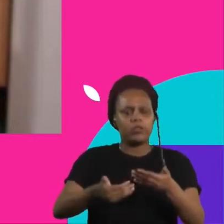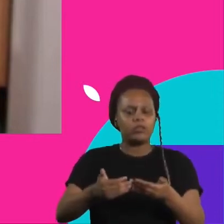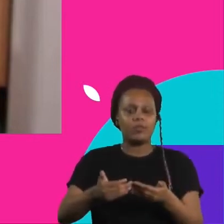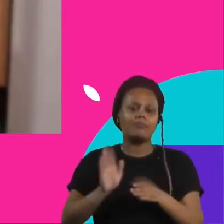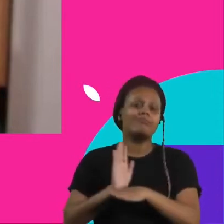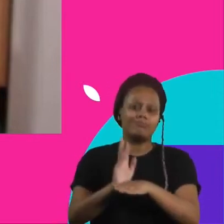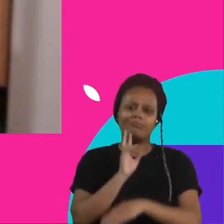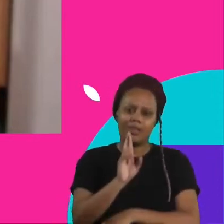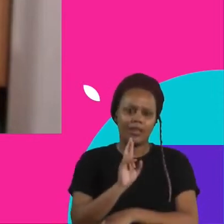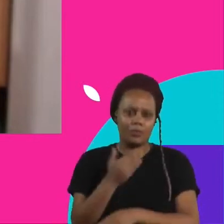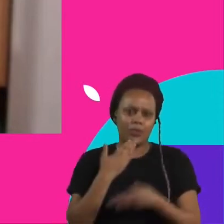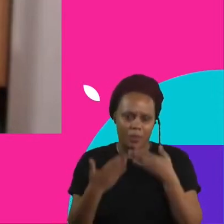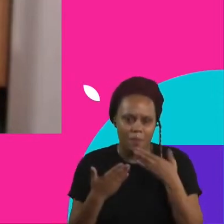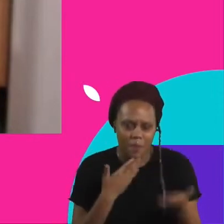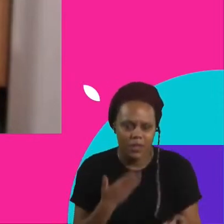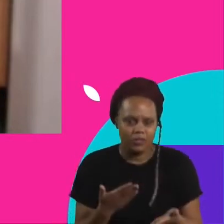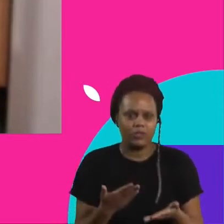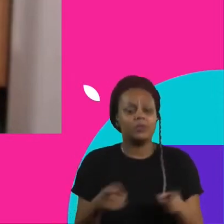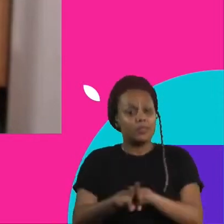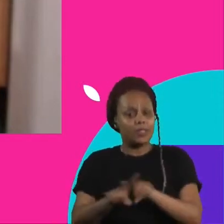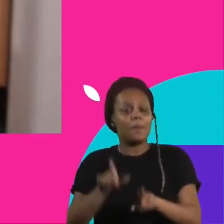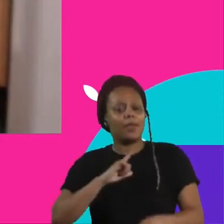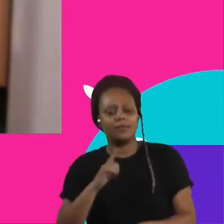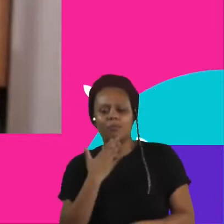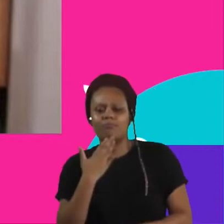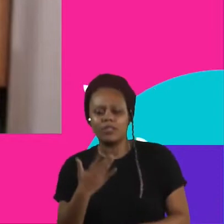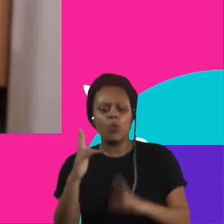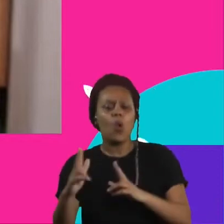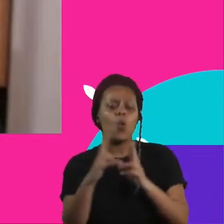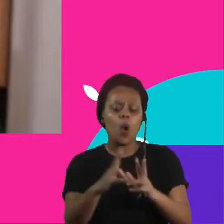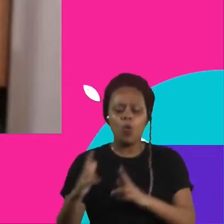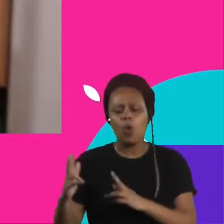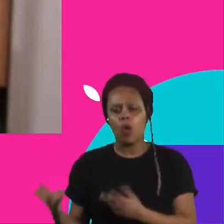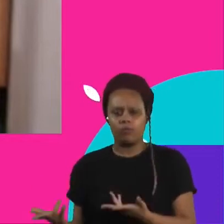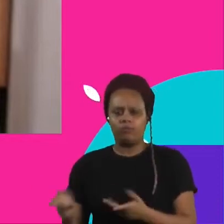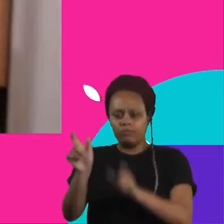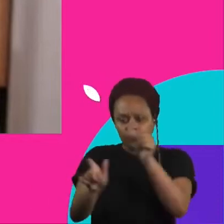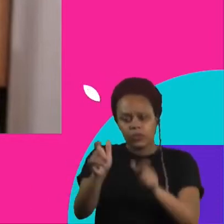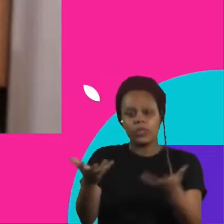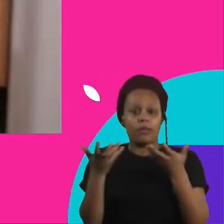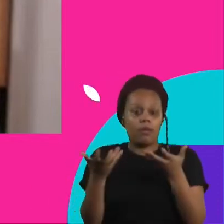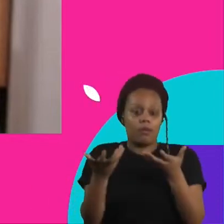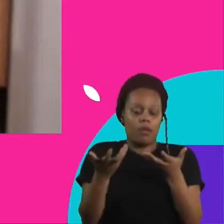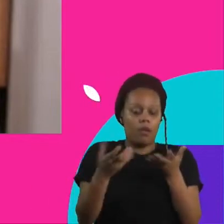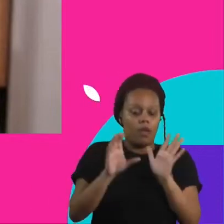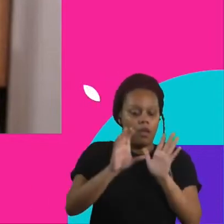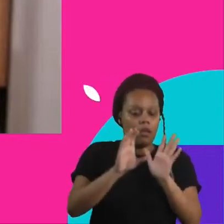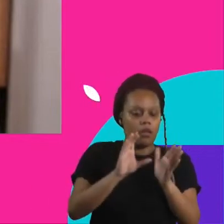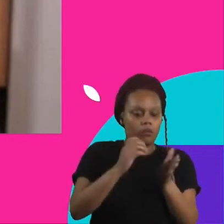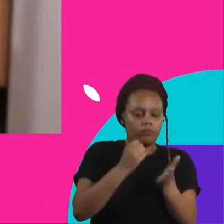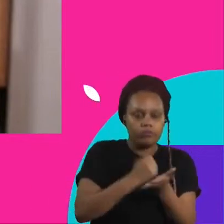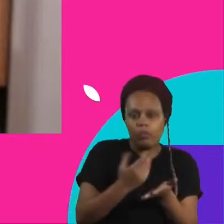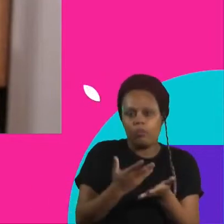E eles tinham muitos pedidos repetitivos, né? Muitas pessoas que queriam fazer concurso público, perguntando